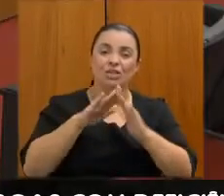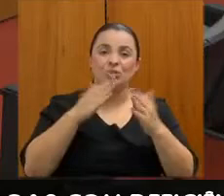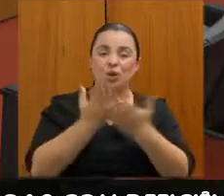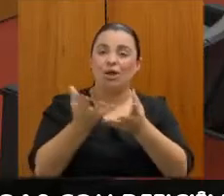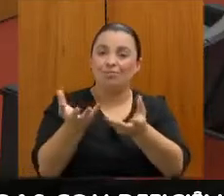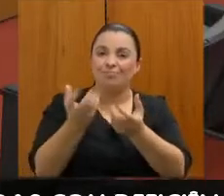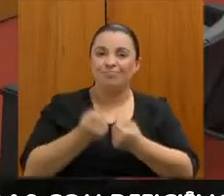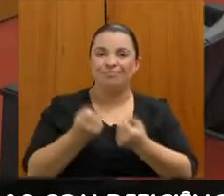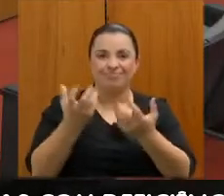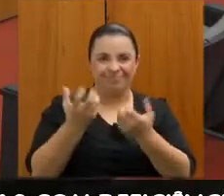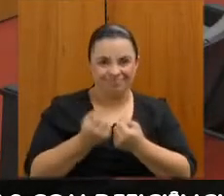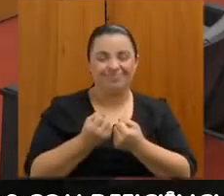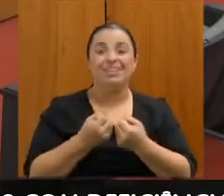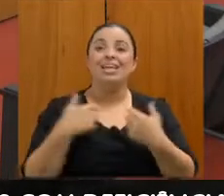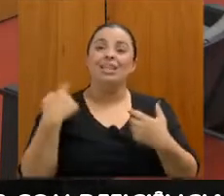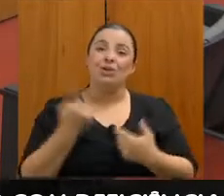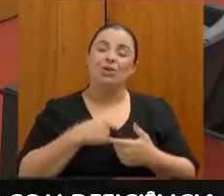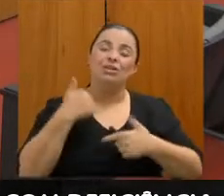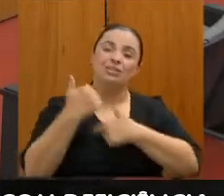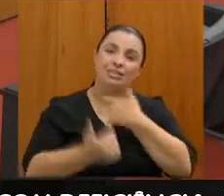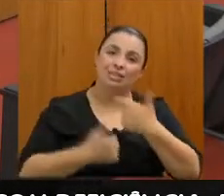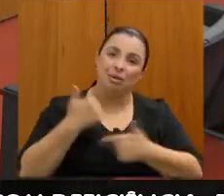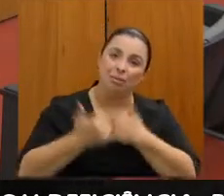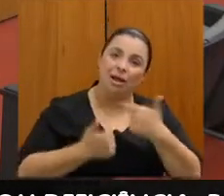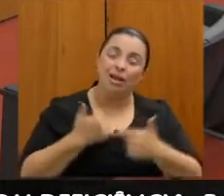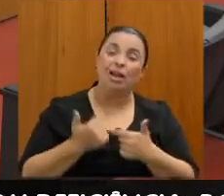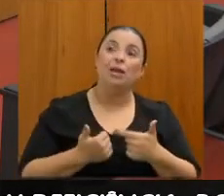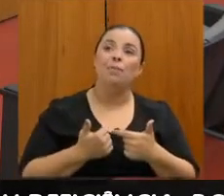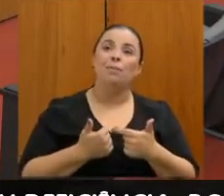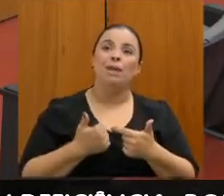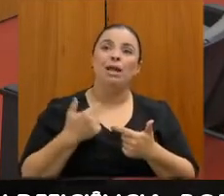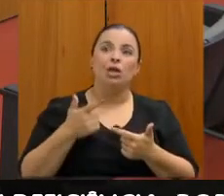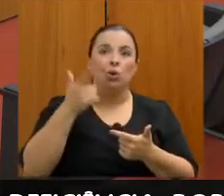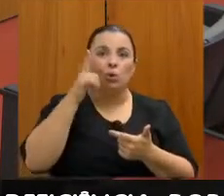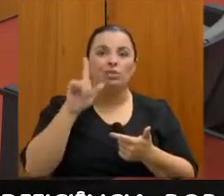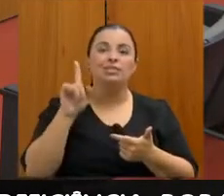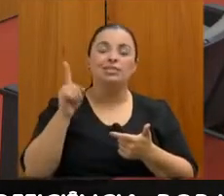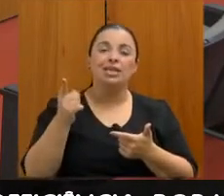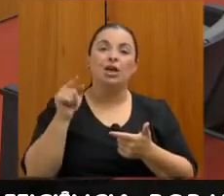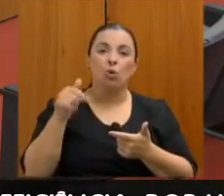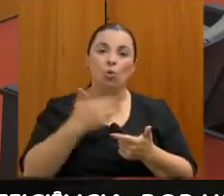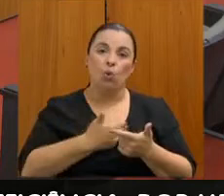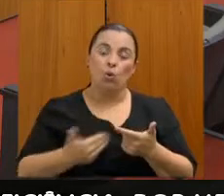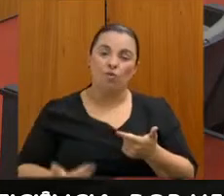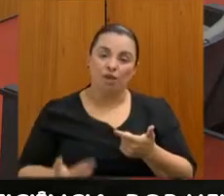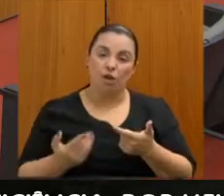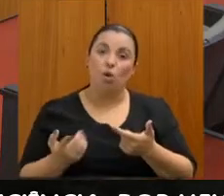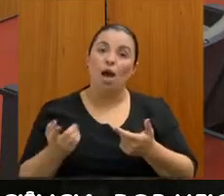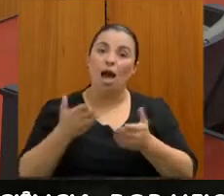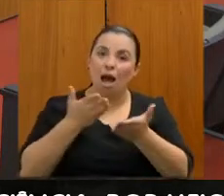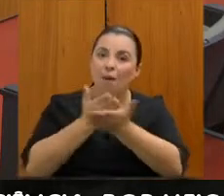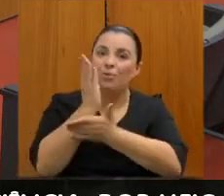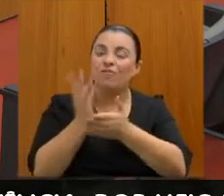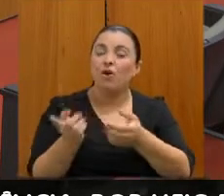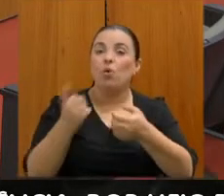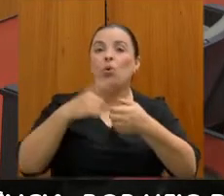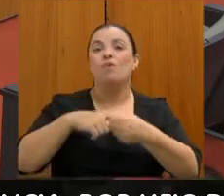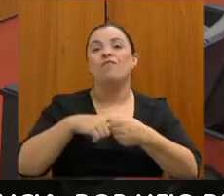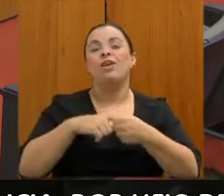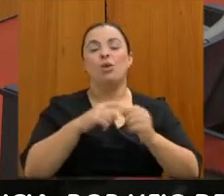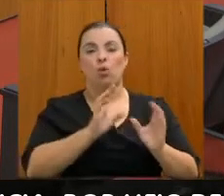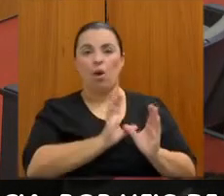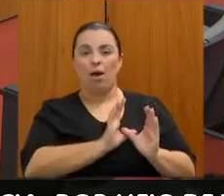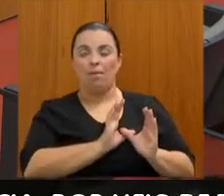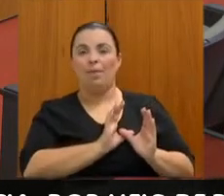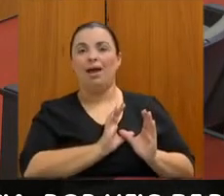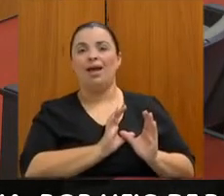para que o governo possa lançar esse novo convênio com as APAIs, de destinação mesmo, de recurso, para que as